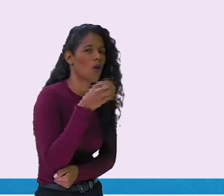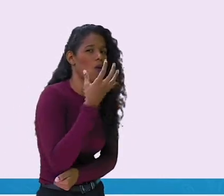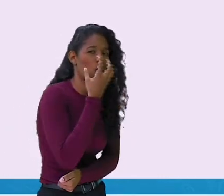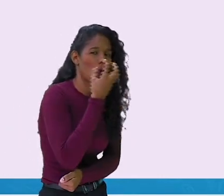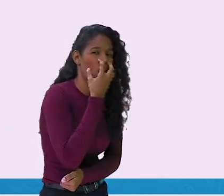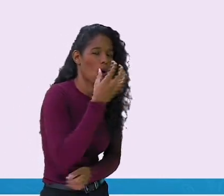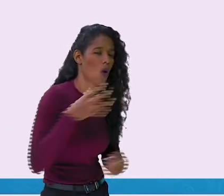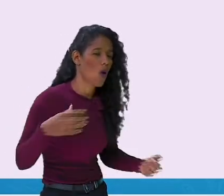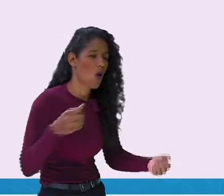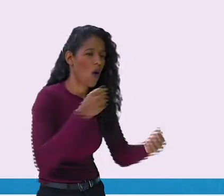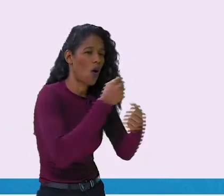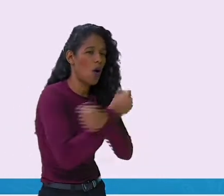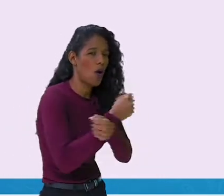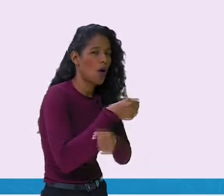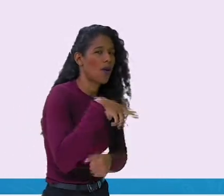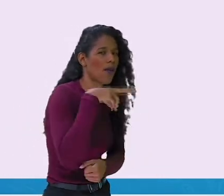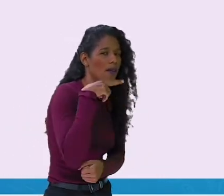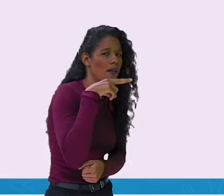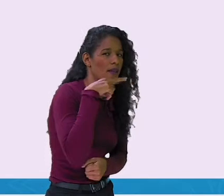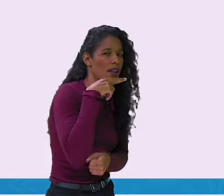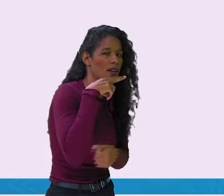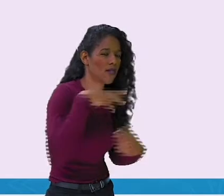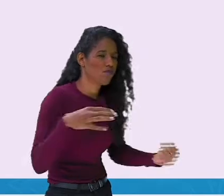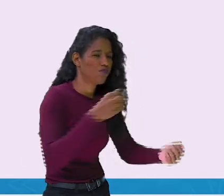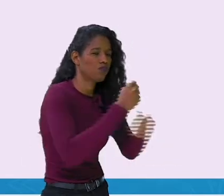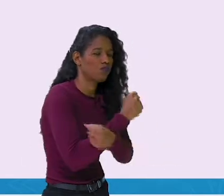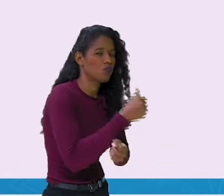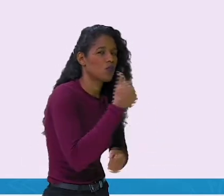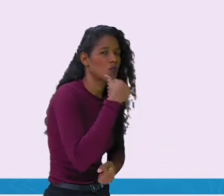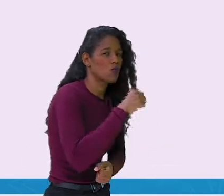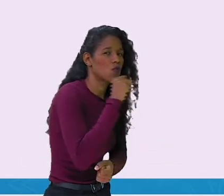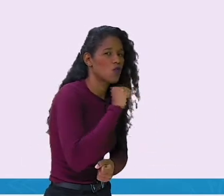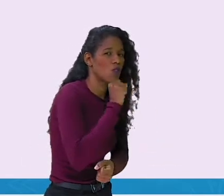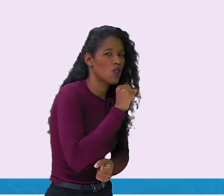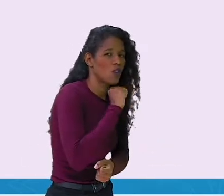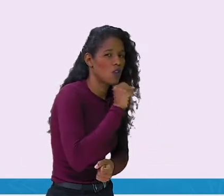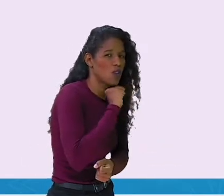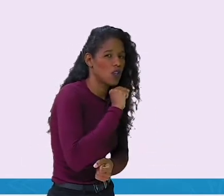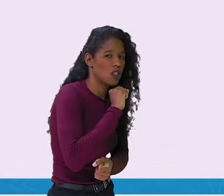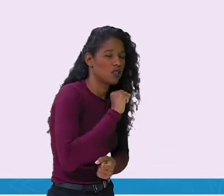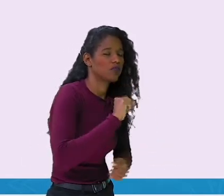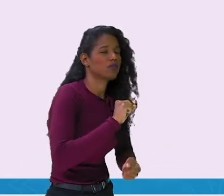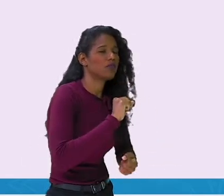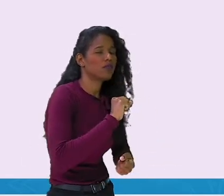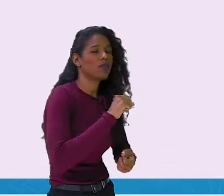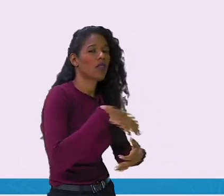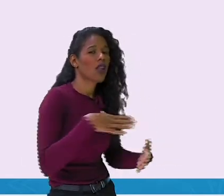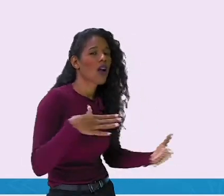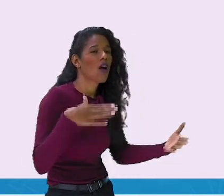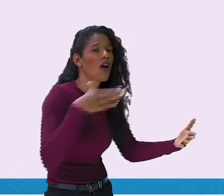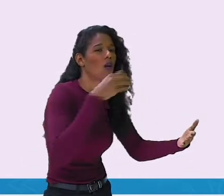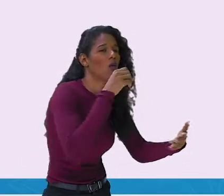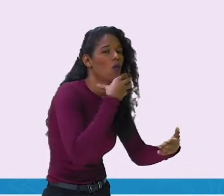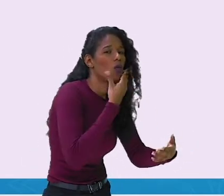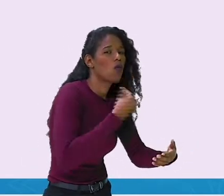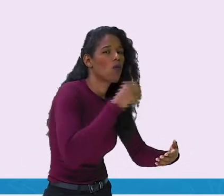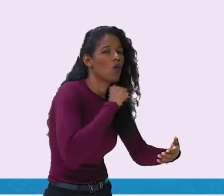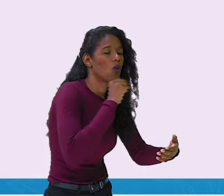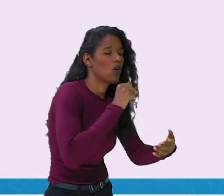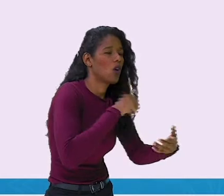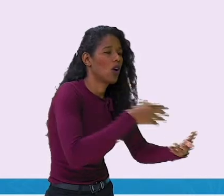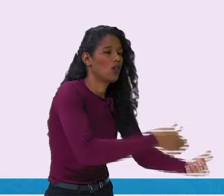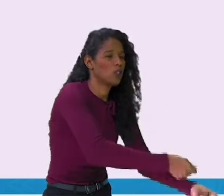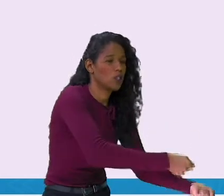totó. O totó na neta. A neta na vovó. Na vovó. A vovó no vovô e o vovô no